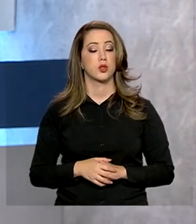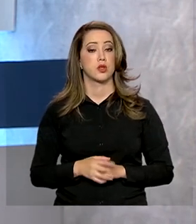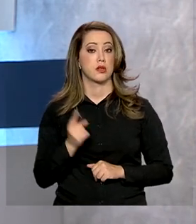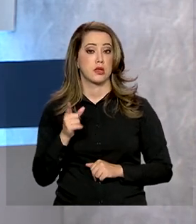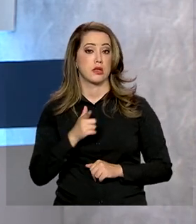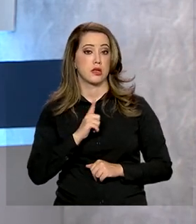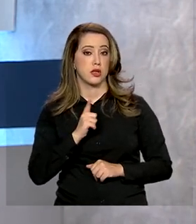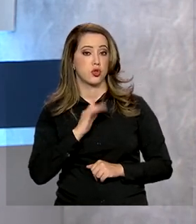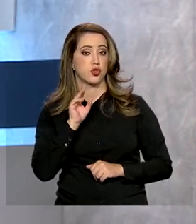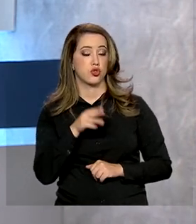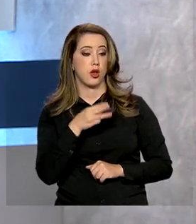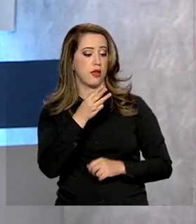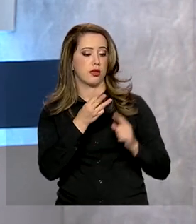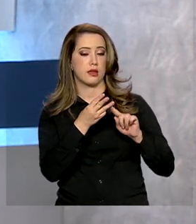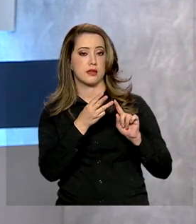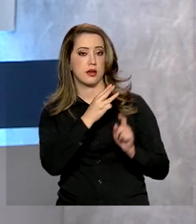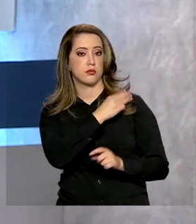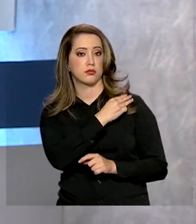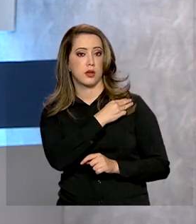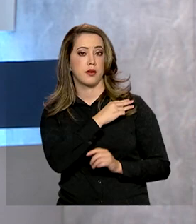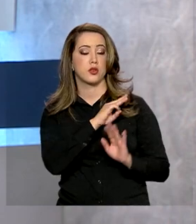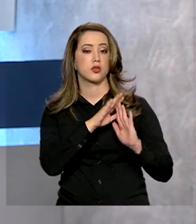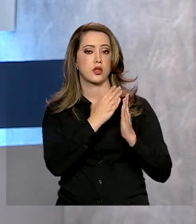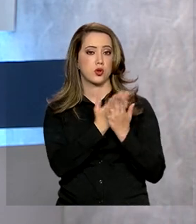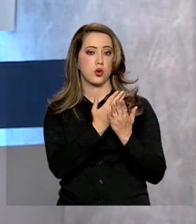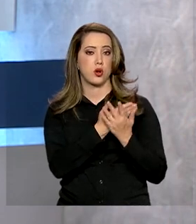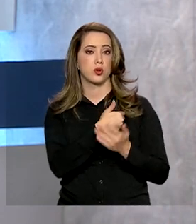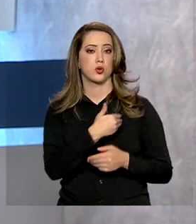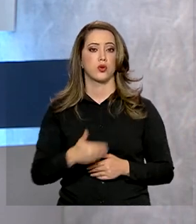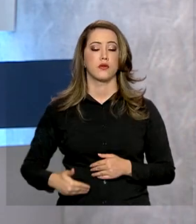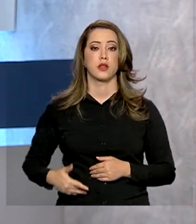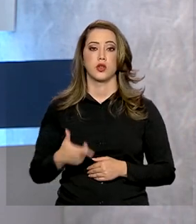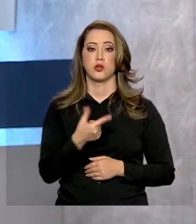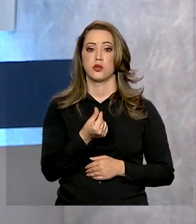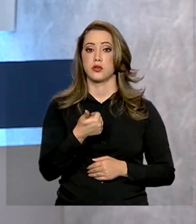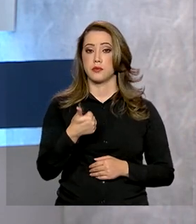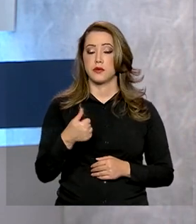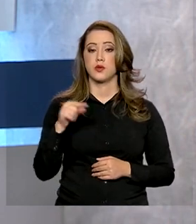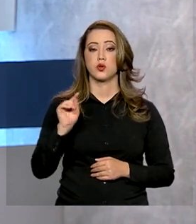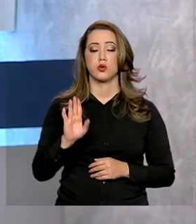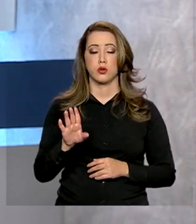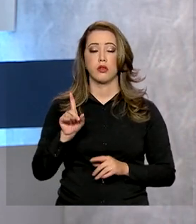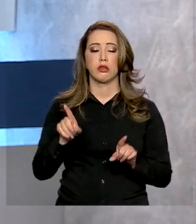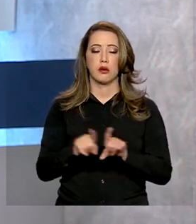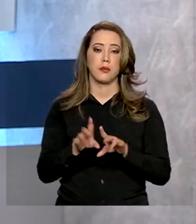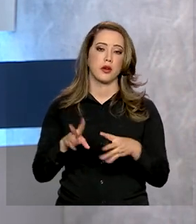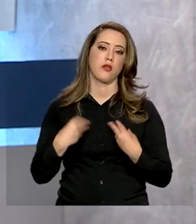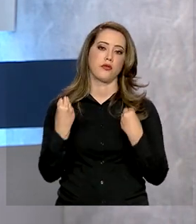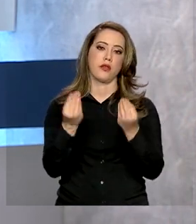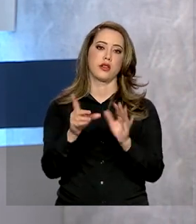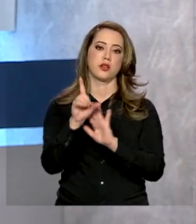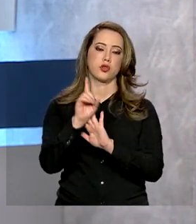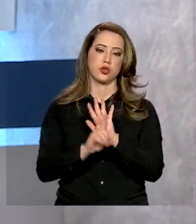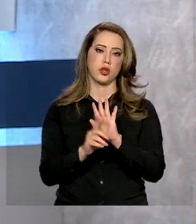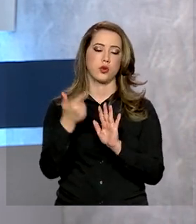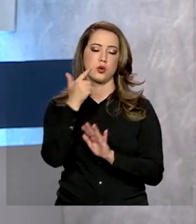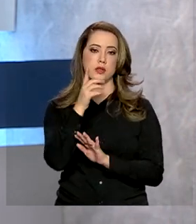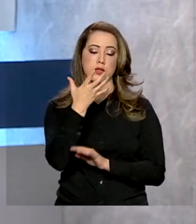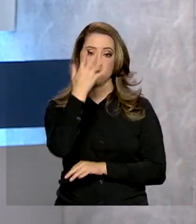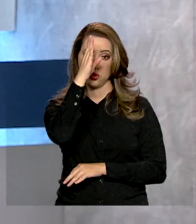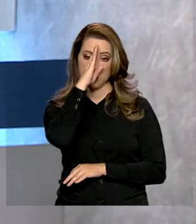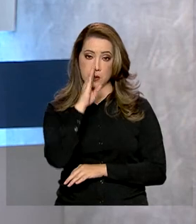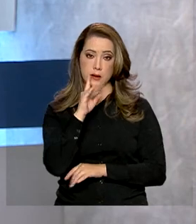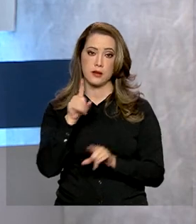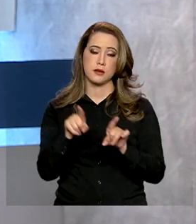cursando a última série do ensino médio na rede pública no ano de 2021 também dá direito a esse benefício. O mesmo vale